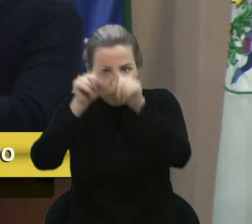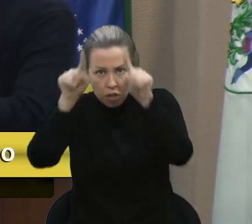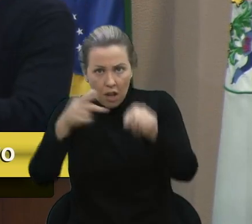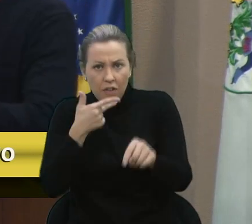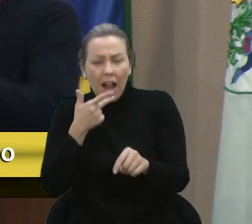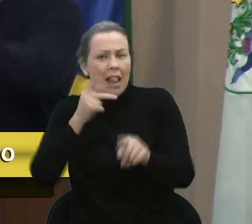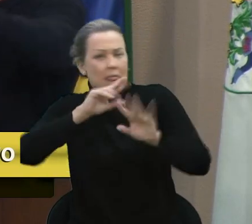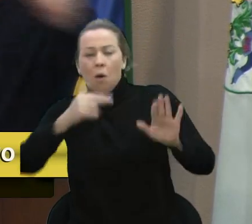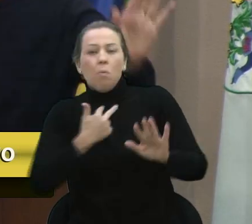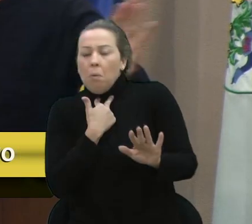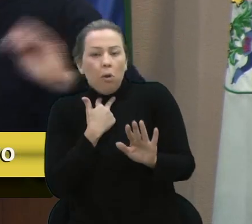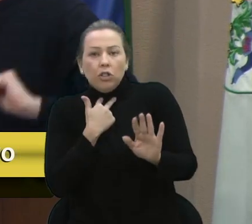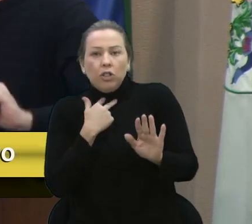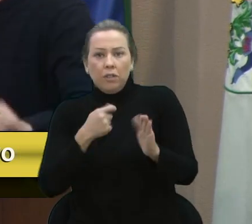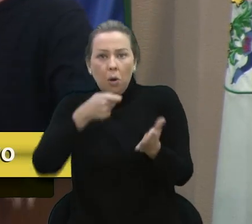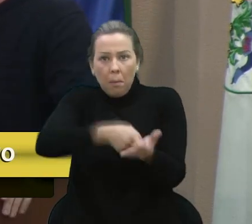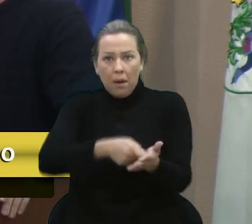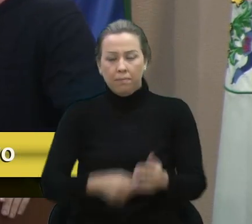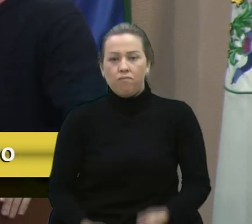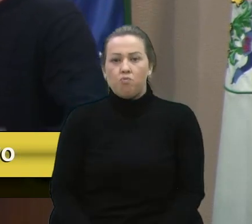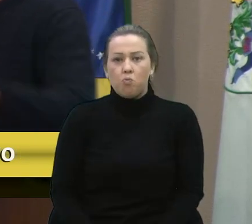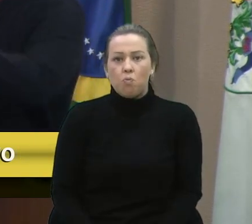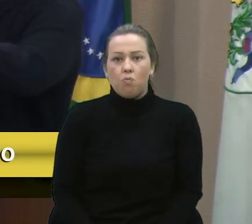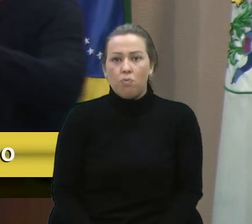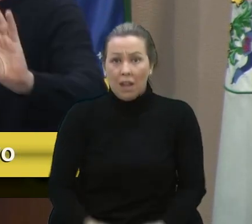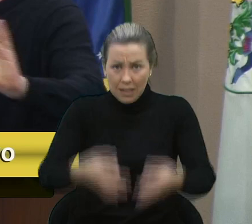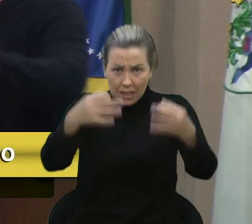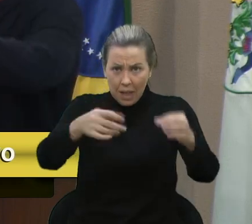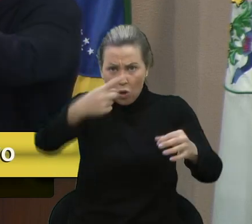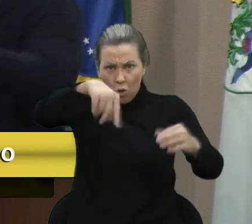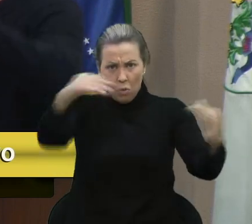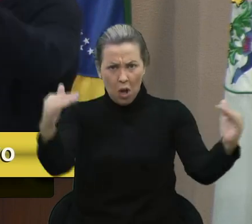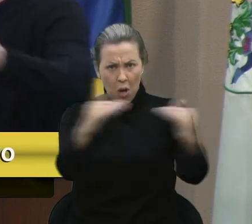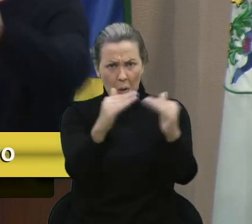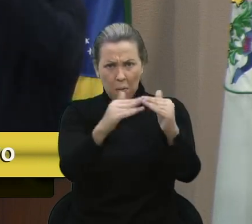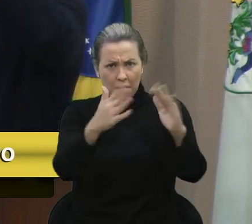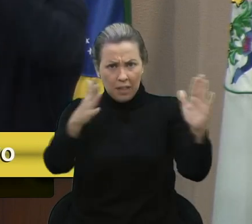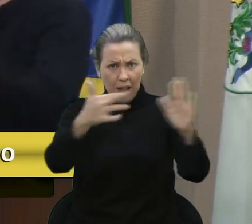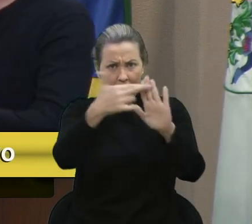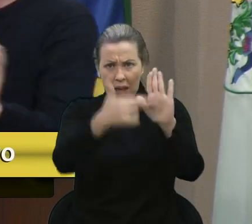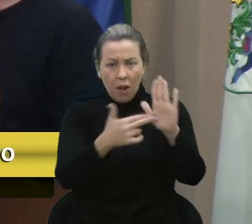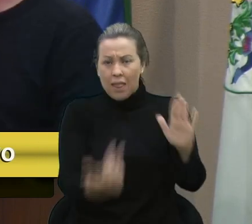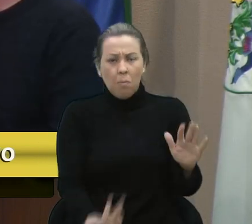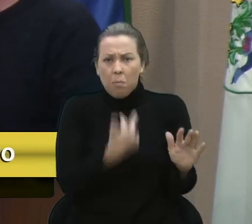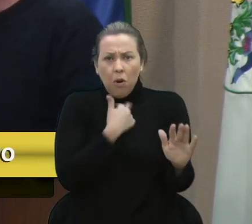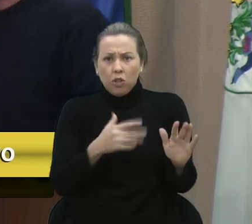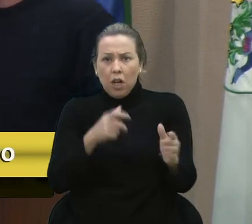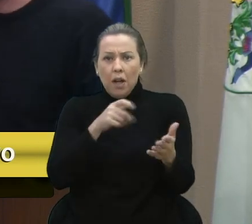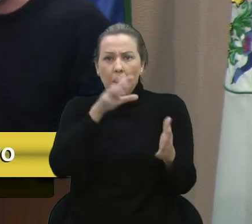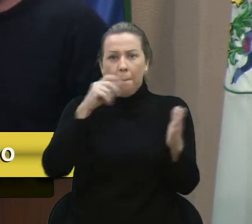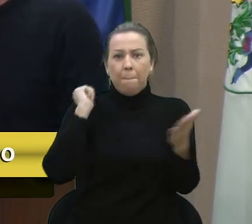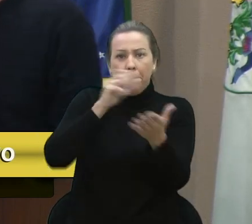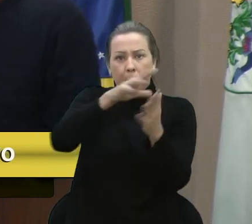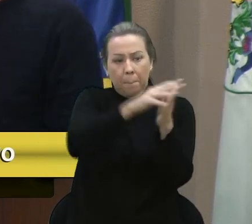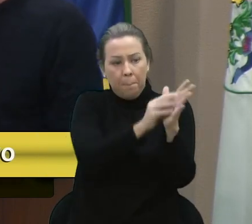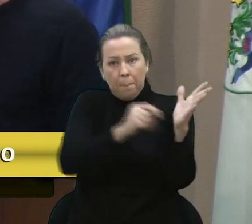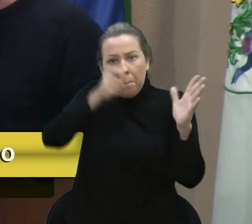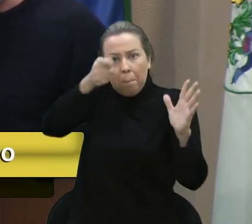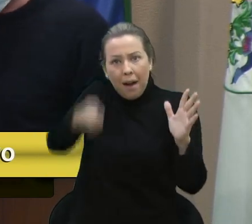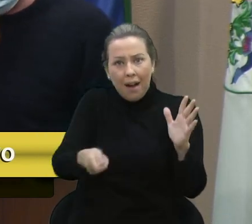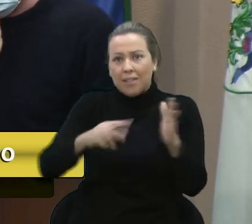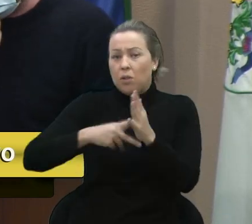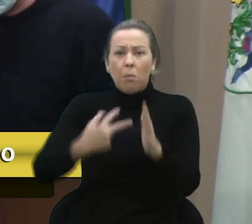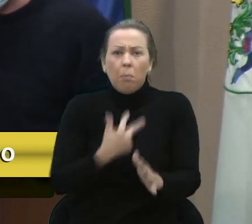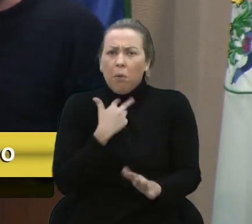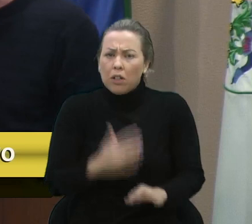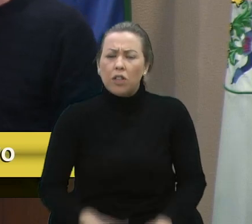de acordo que a cobrança é irregular. Estamos de acordo, não existe mais dúvida sobre isso. Pois bem, como o